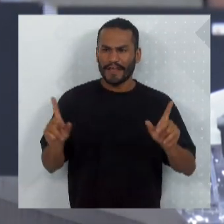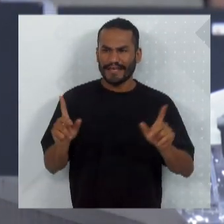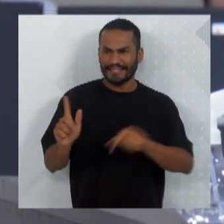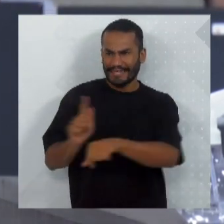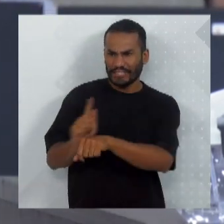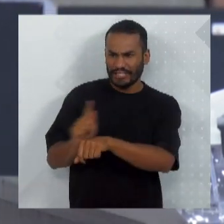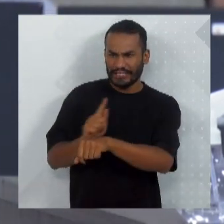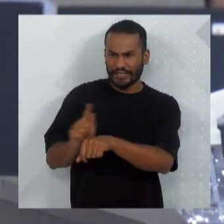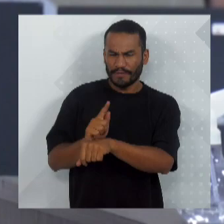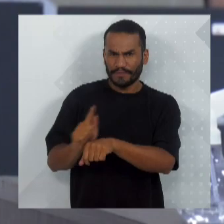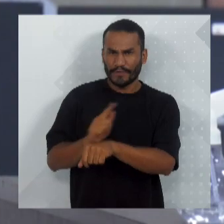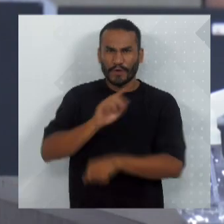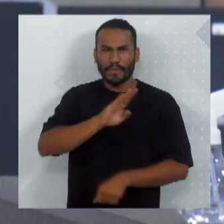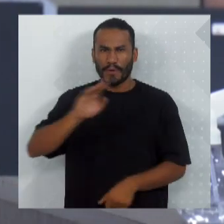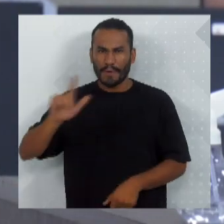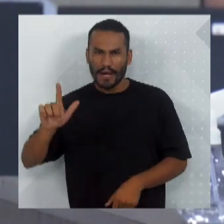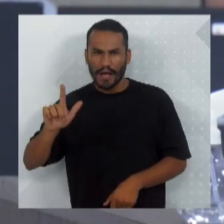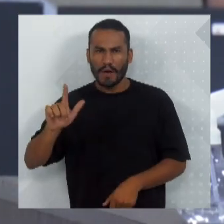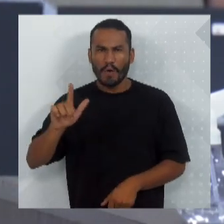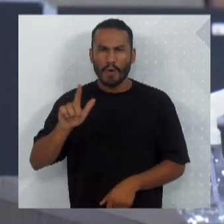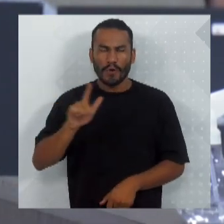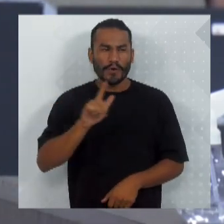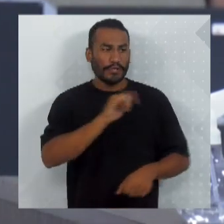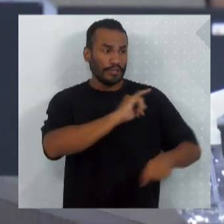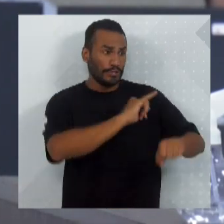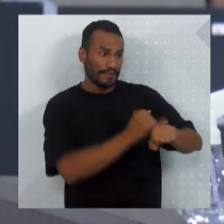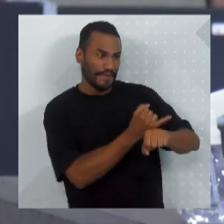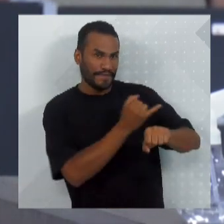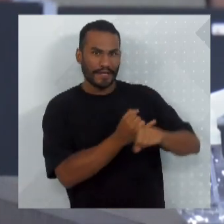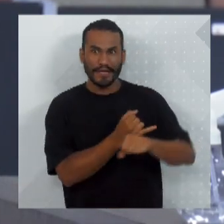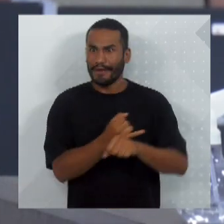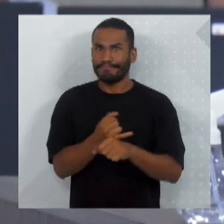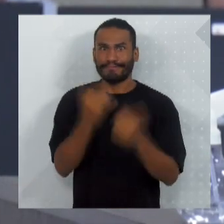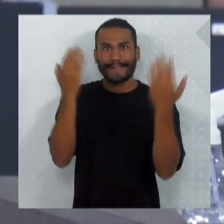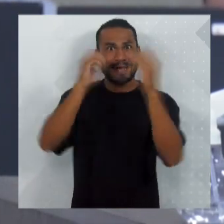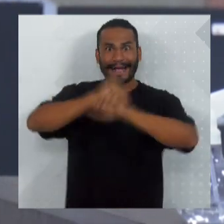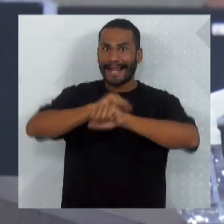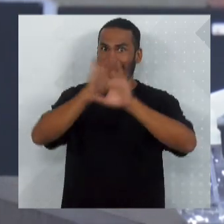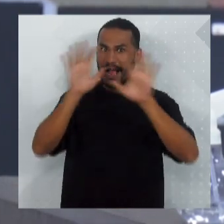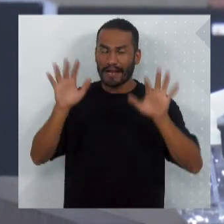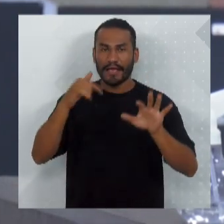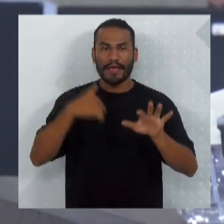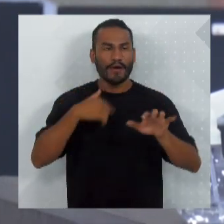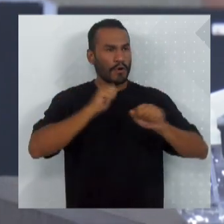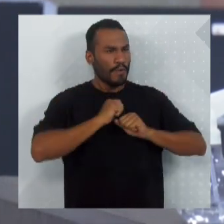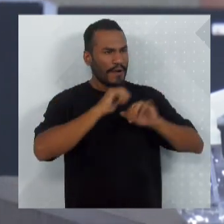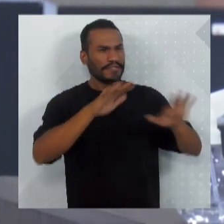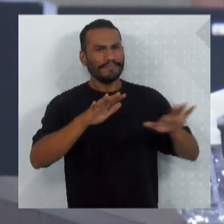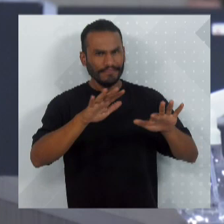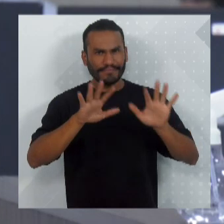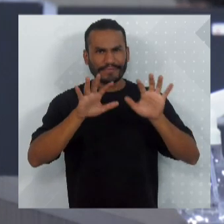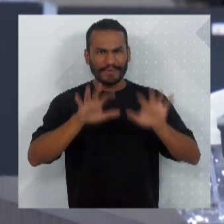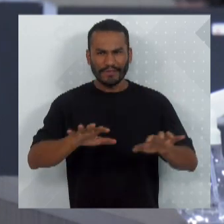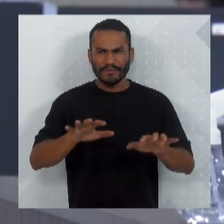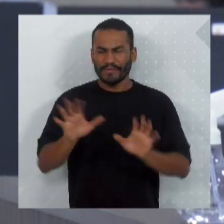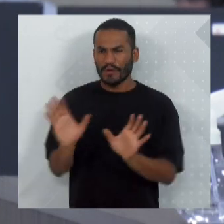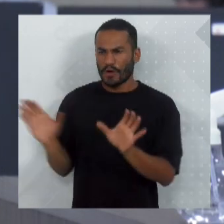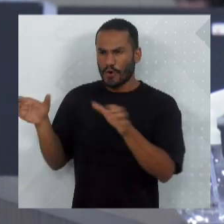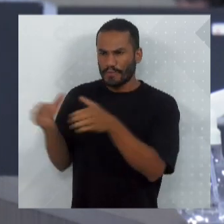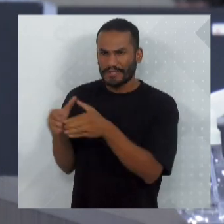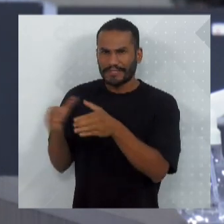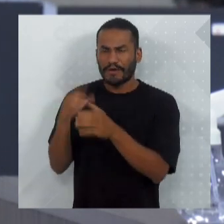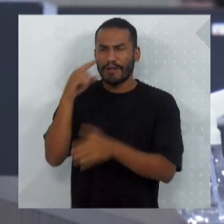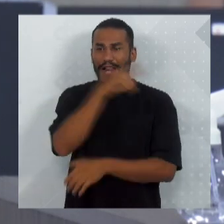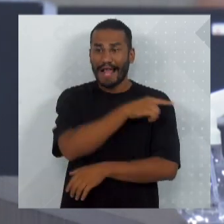gestão de Blumenau e de Joinville é nítida. Inclusive, fiz uma postagem nesse sentido, que a comissão da Arena